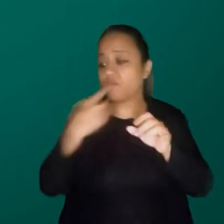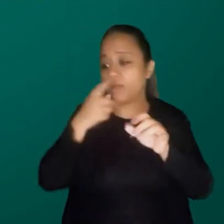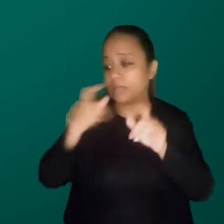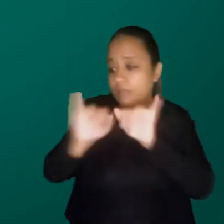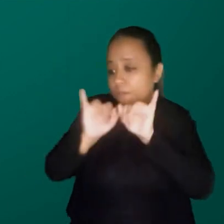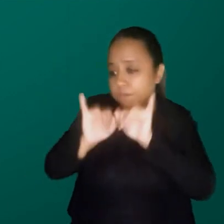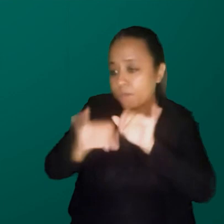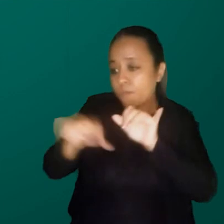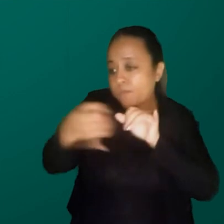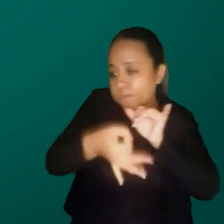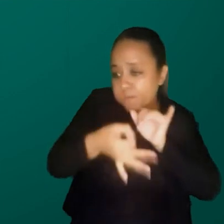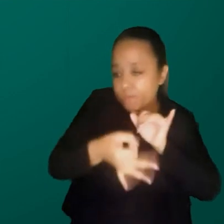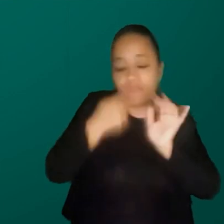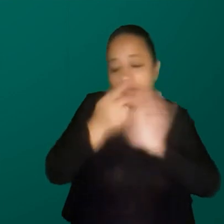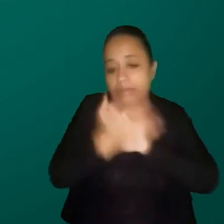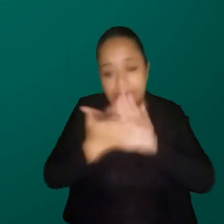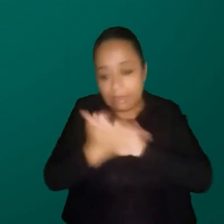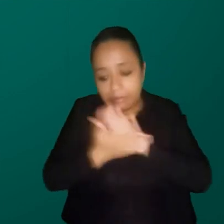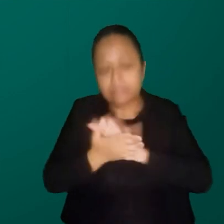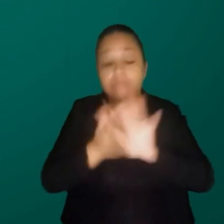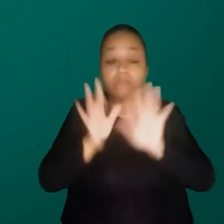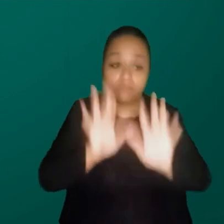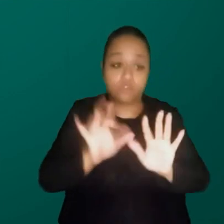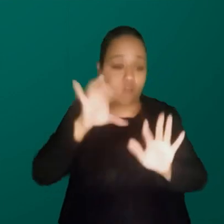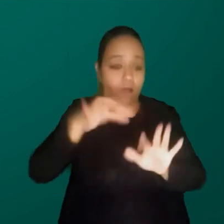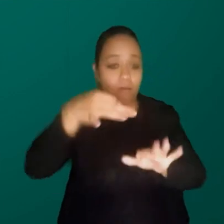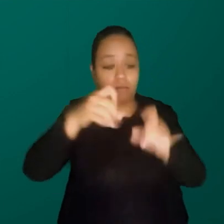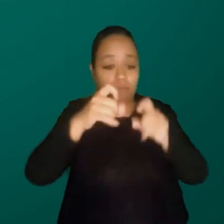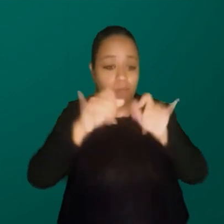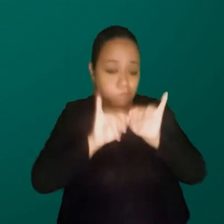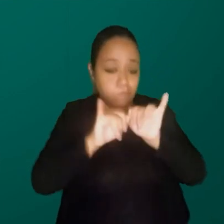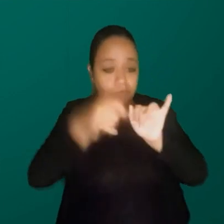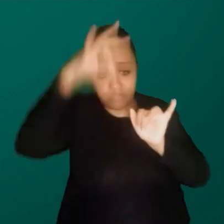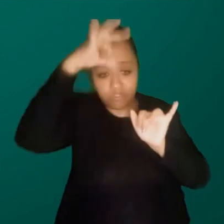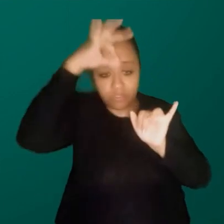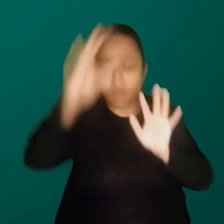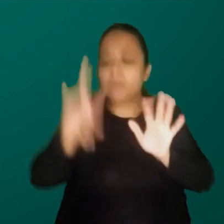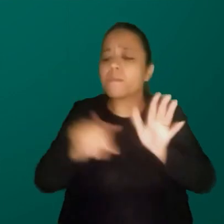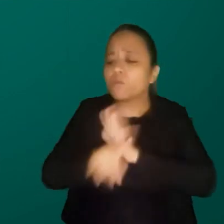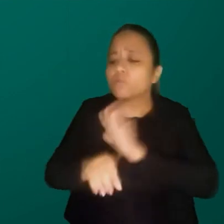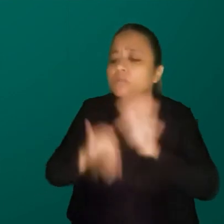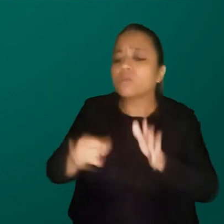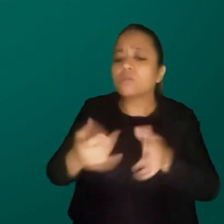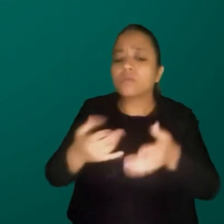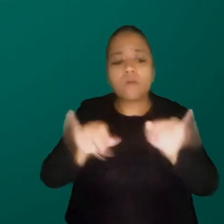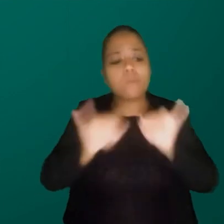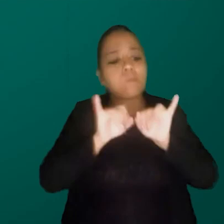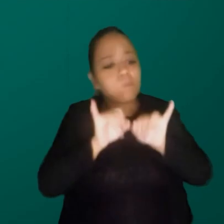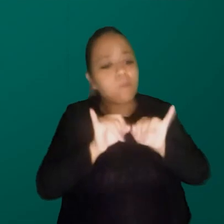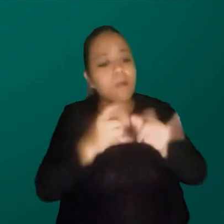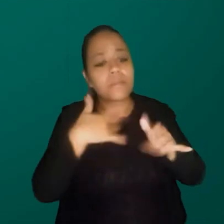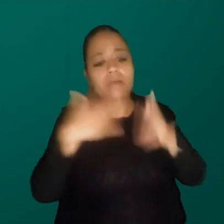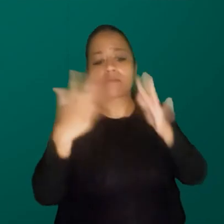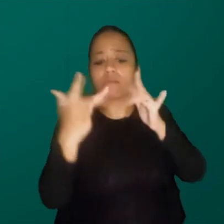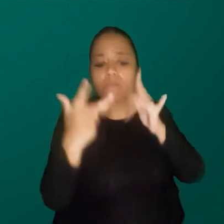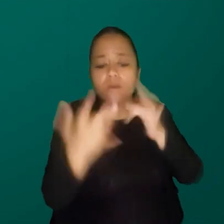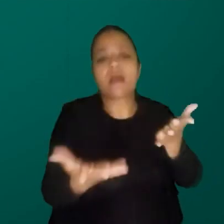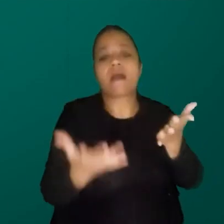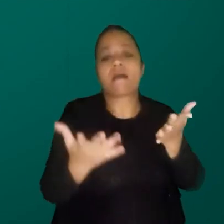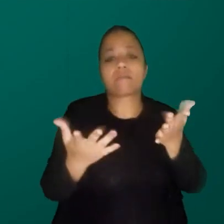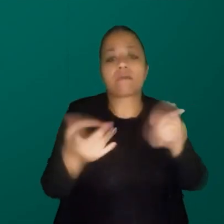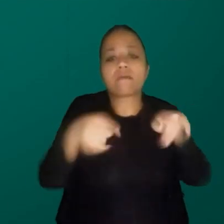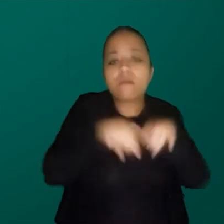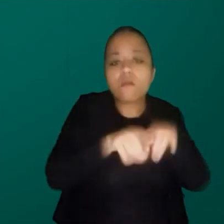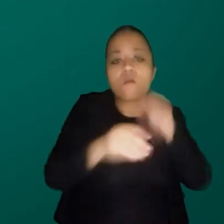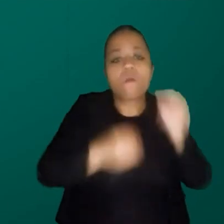ninguém fala de outras coisas também, e aí perguntam, e tá, e quando eu for fazer sexo com a minha namorada,